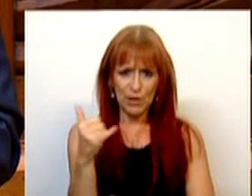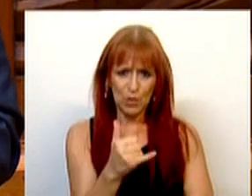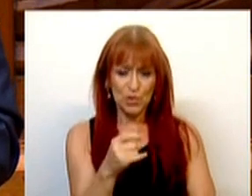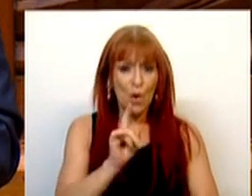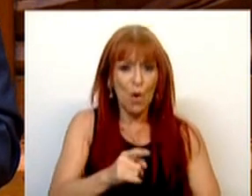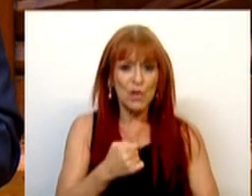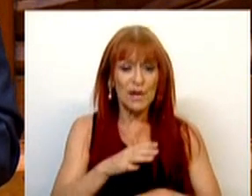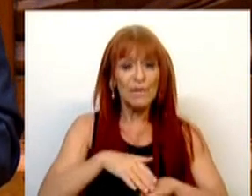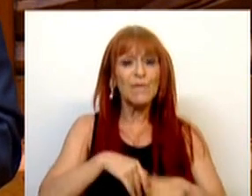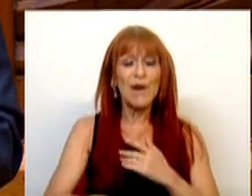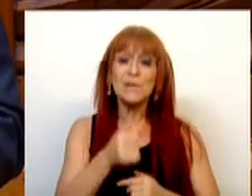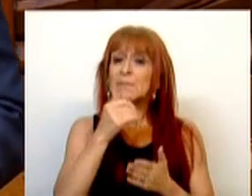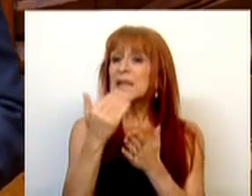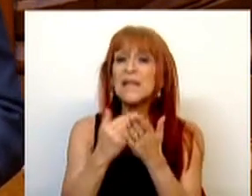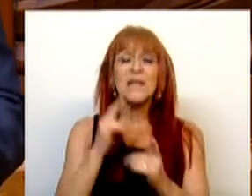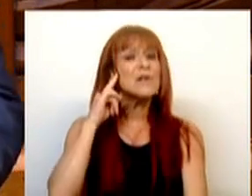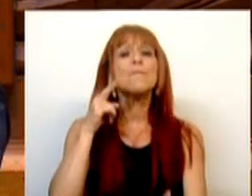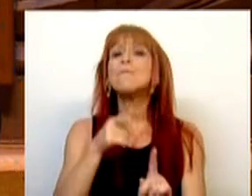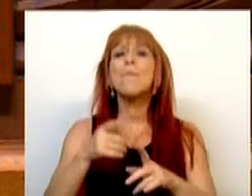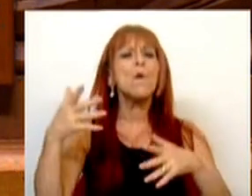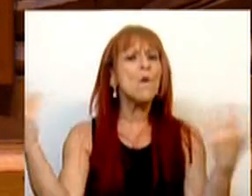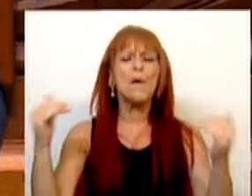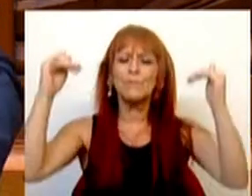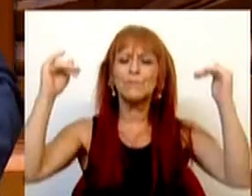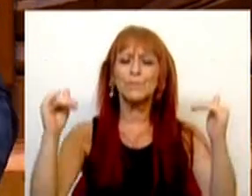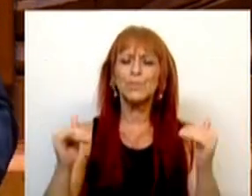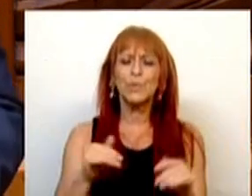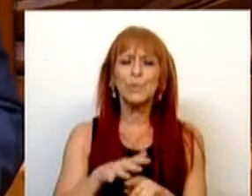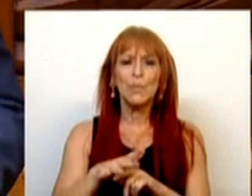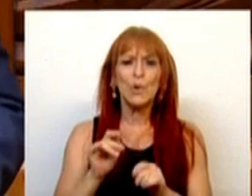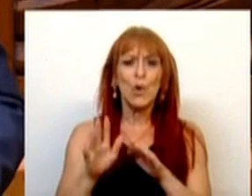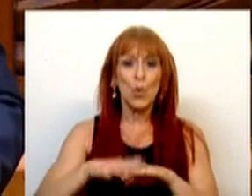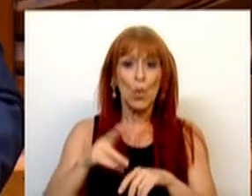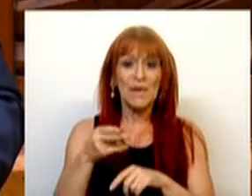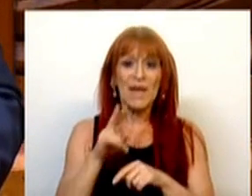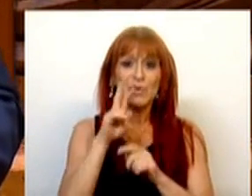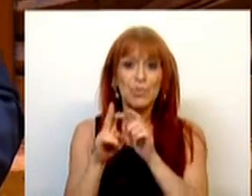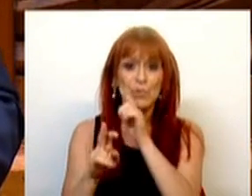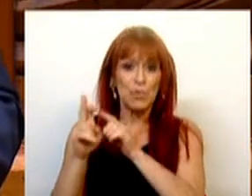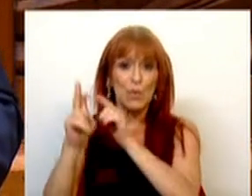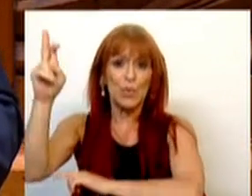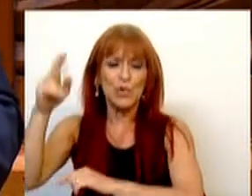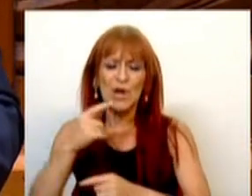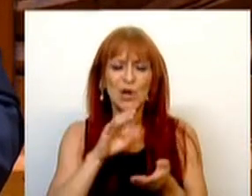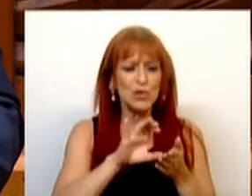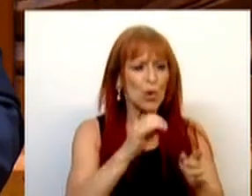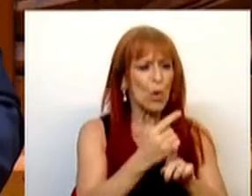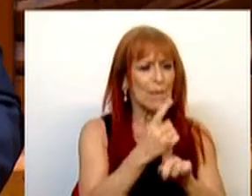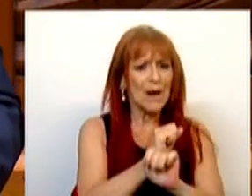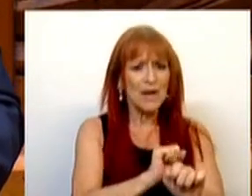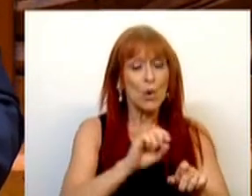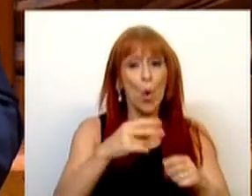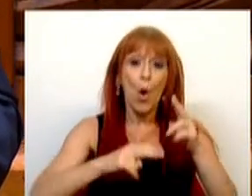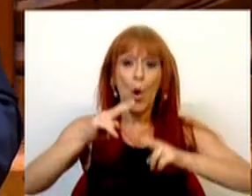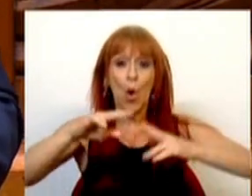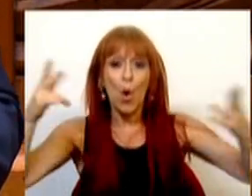no qual se estabelecem medidas destinadas a mitigar os efeitos da subida das taxas de juros nos créditos para aquisição ou